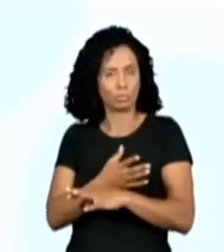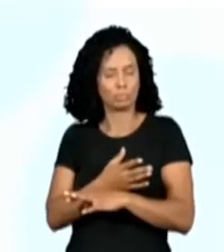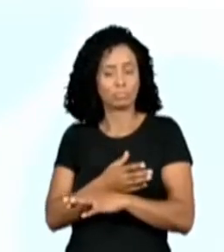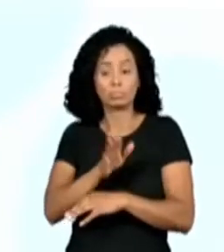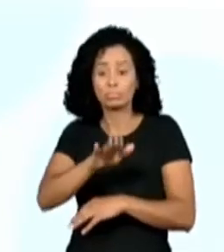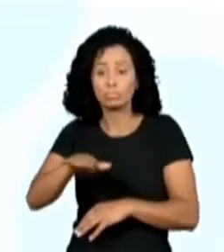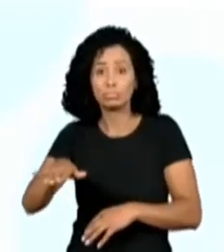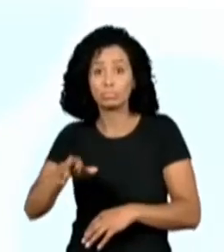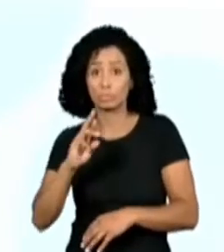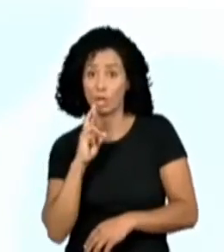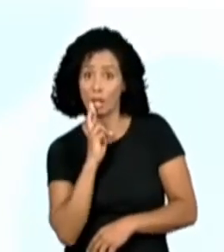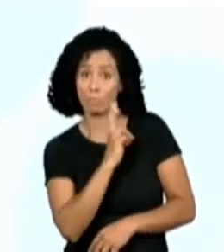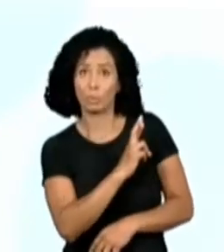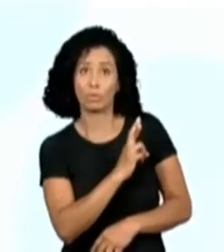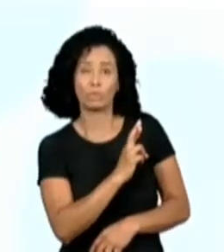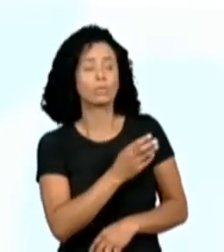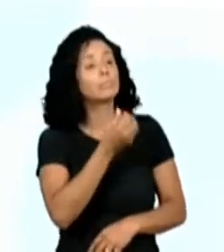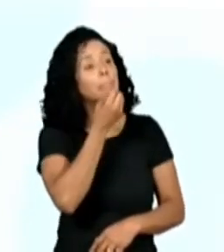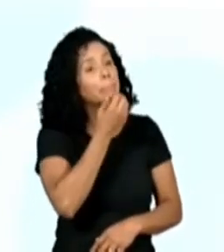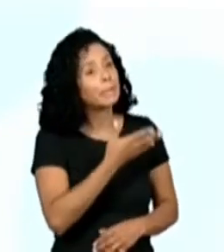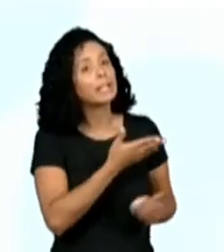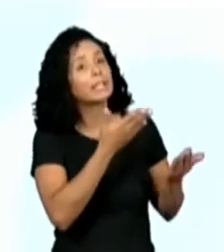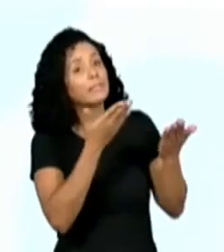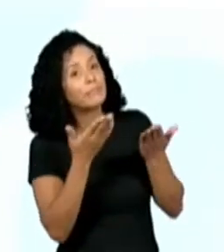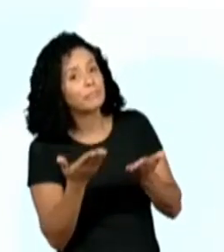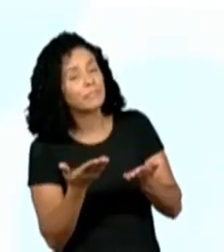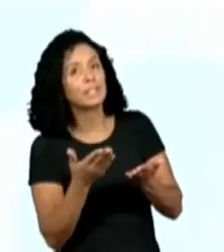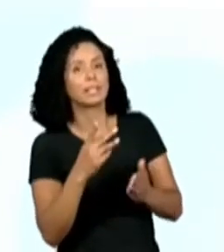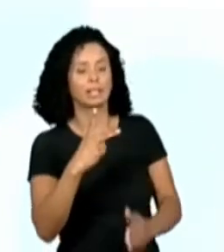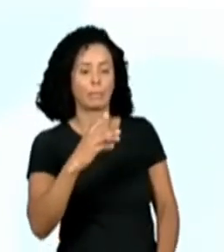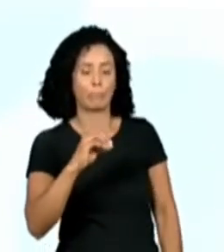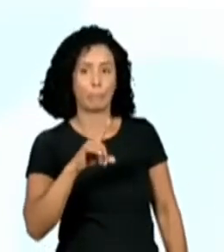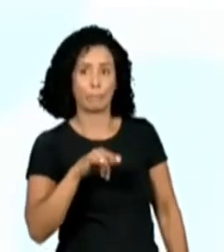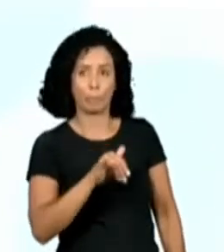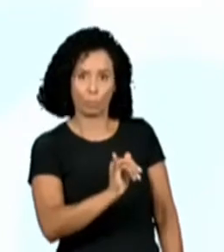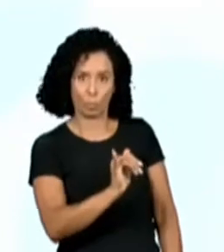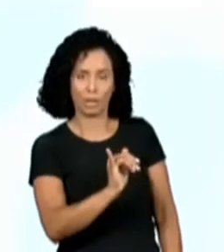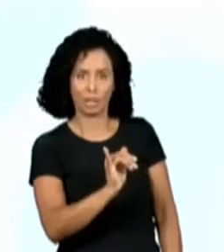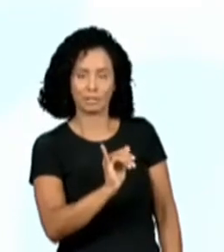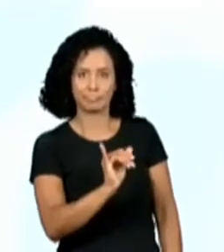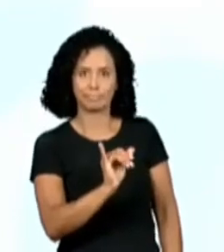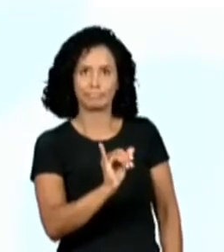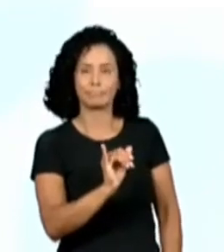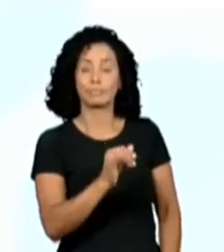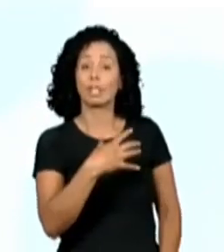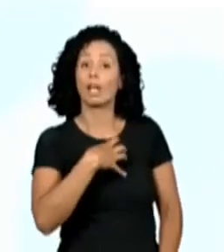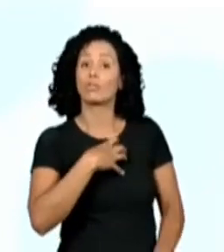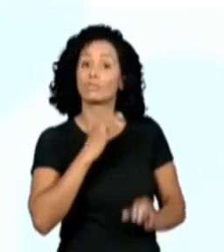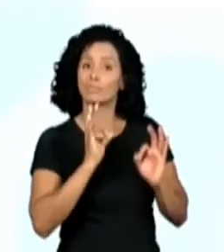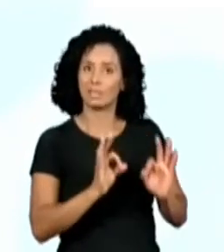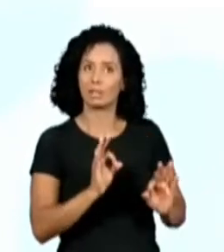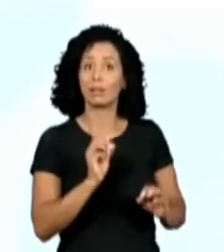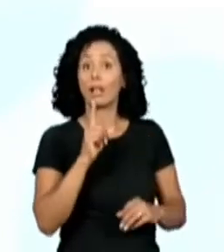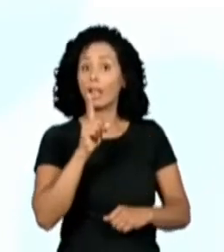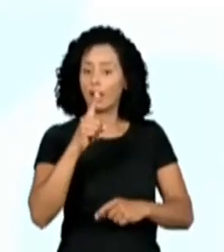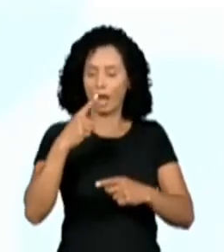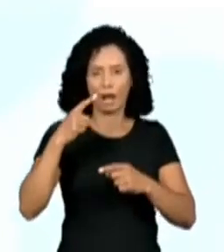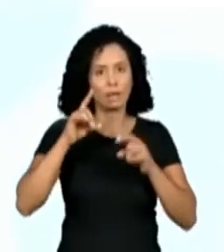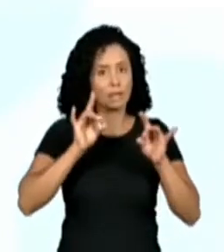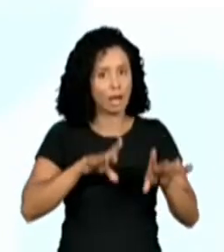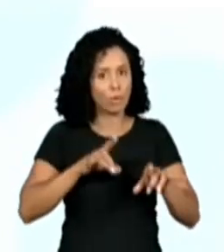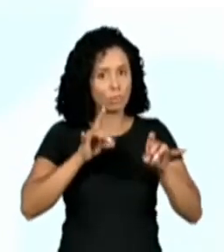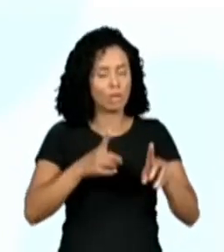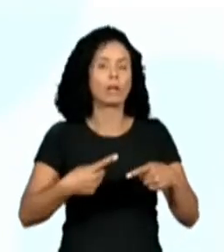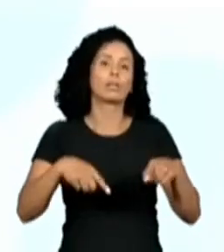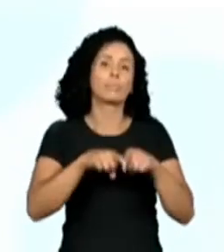Seja bem-vinda, Polly. Então, legal. Lá na Austrália, lá na Holanda, nos Países Baixos, eles